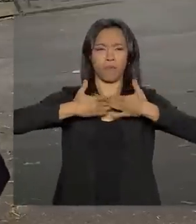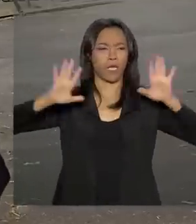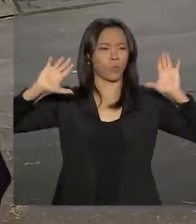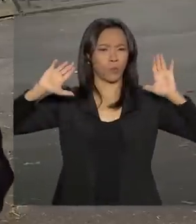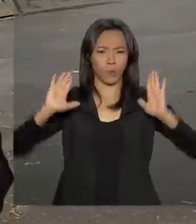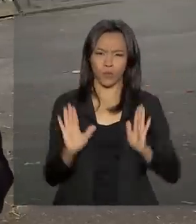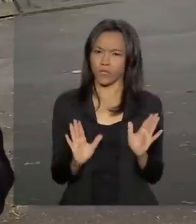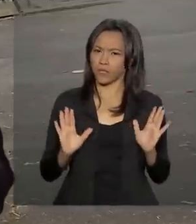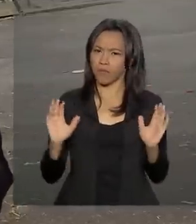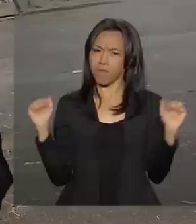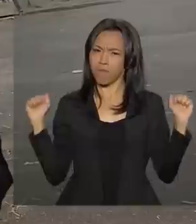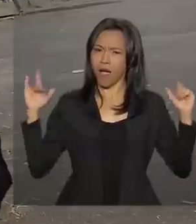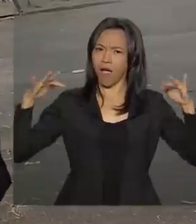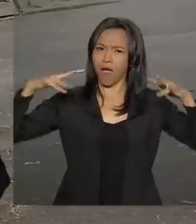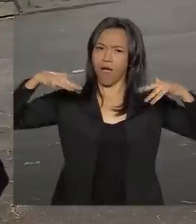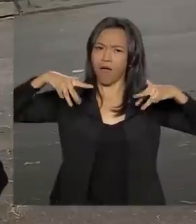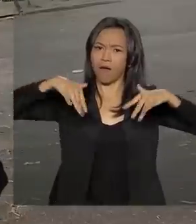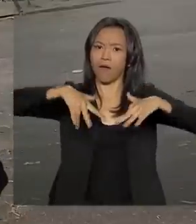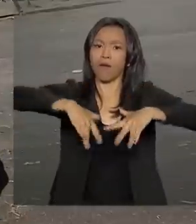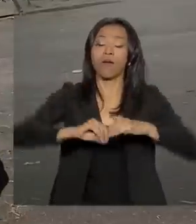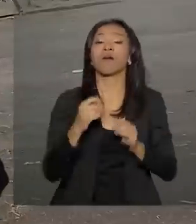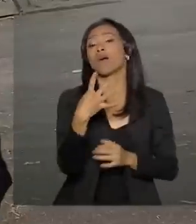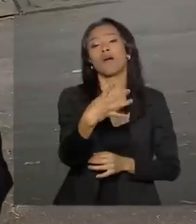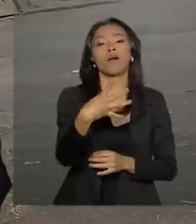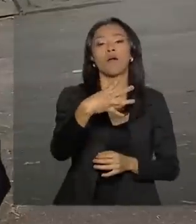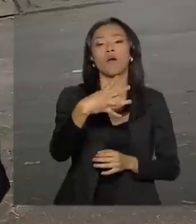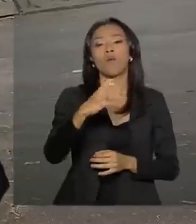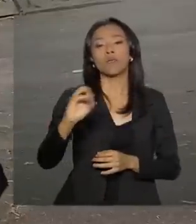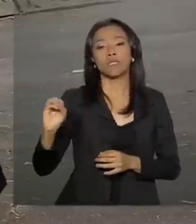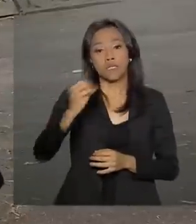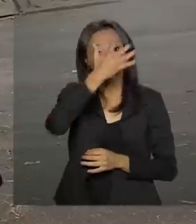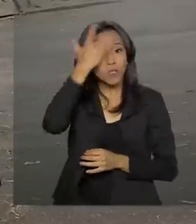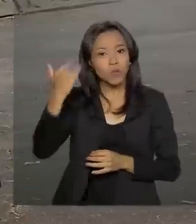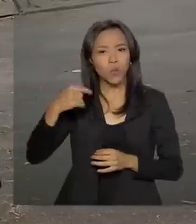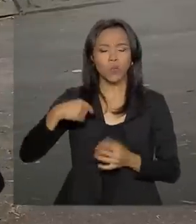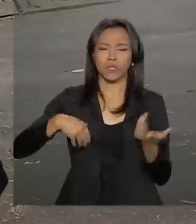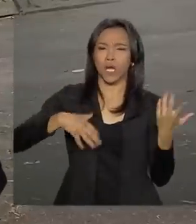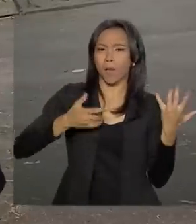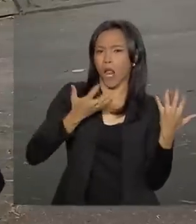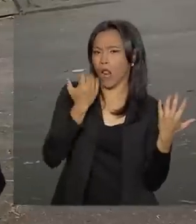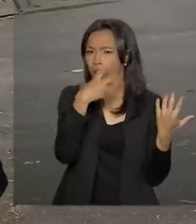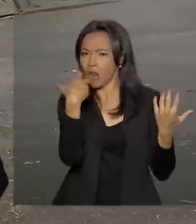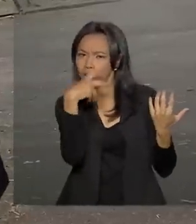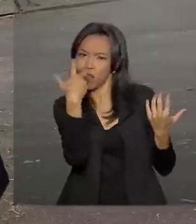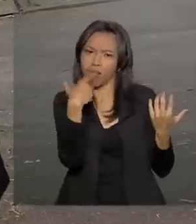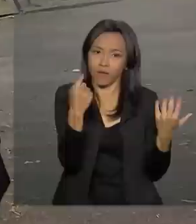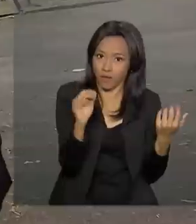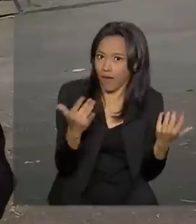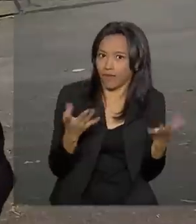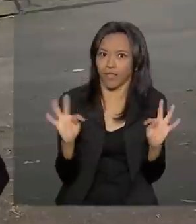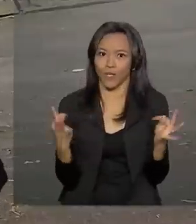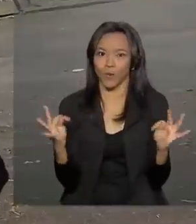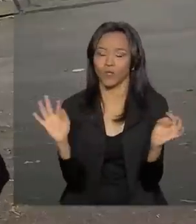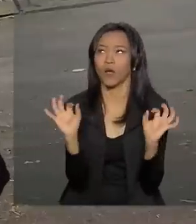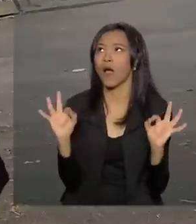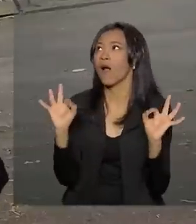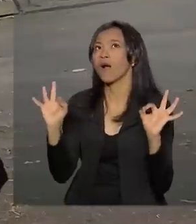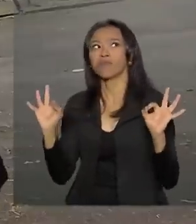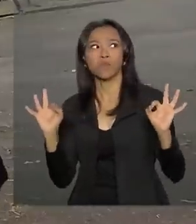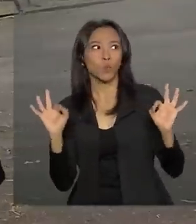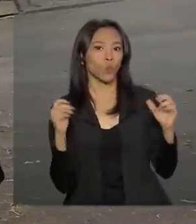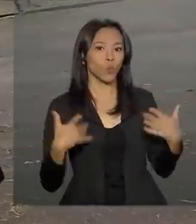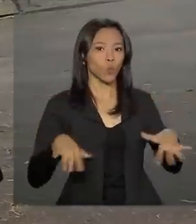com a participação de 400 pessoas, 100 músicos e, claro, muita tecnologia. A cerimônia vai